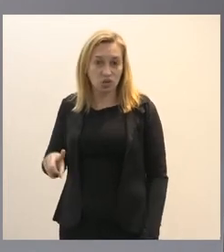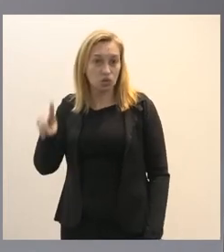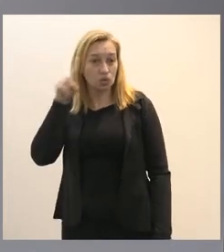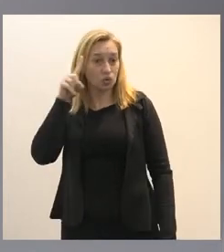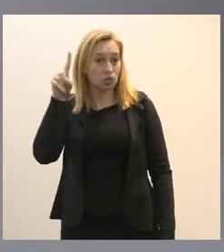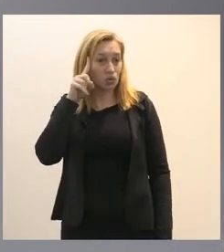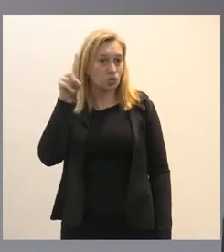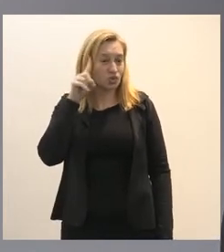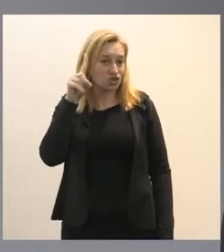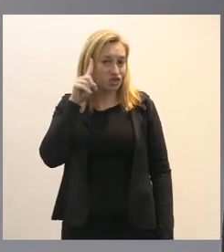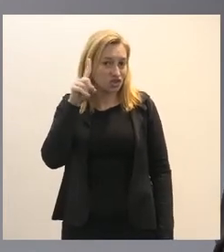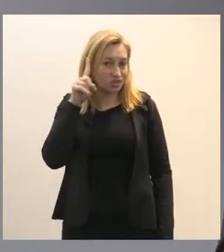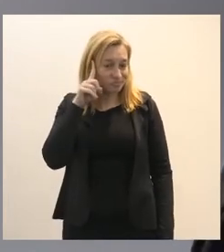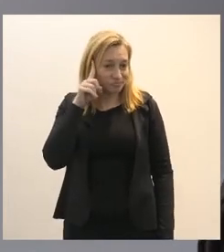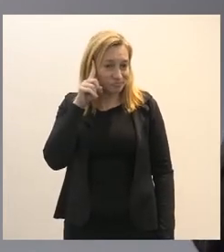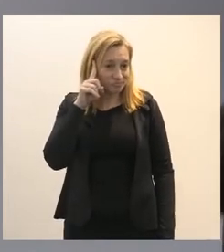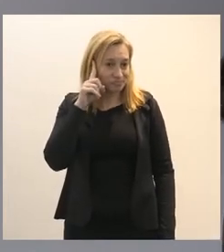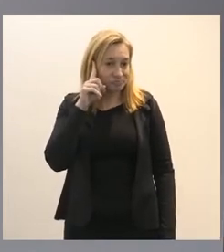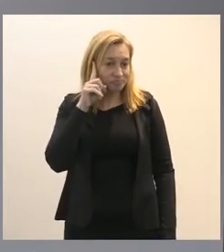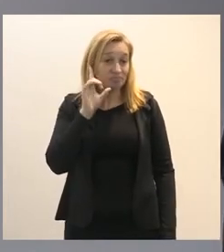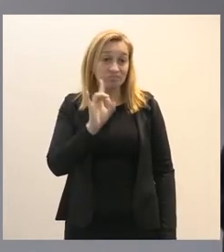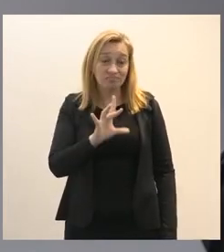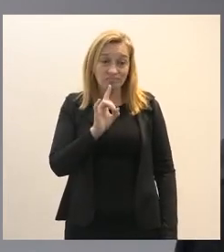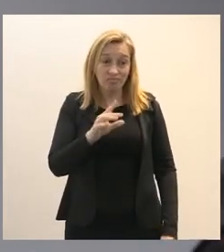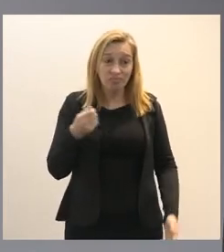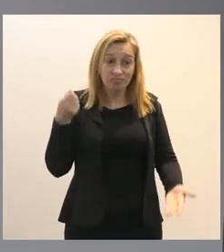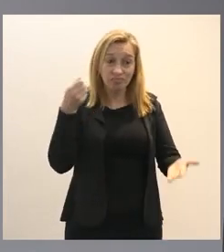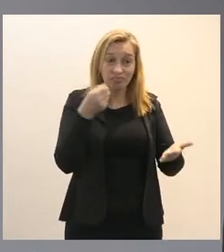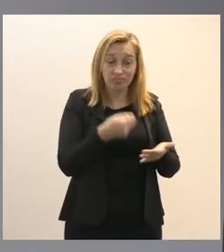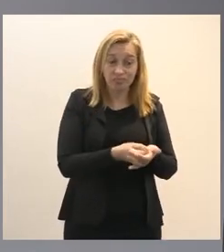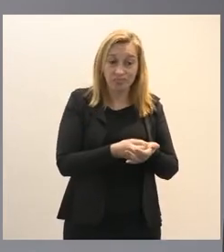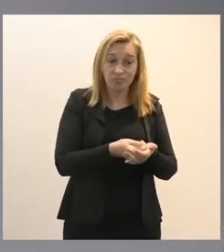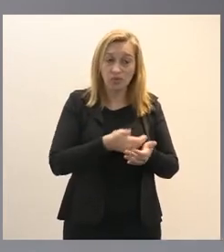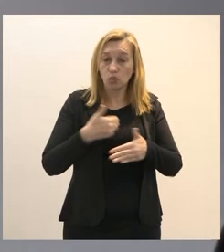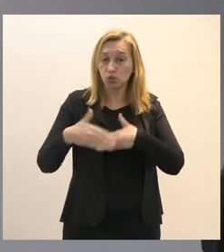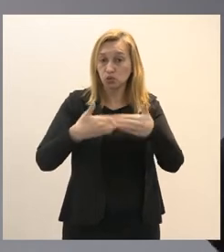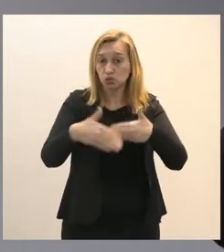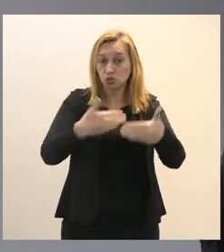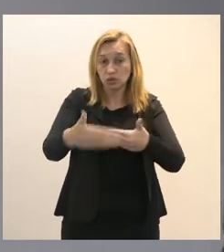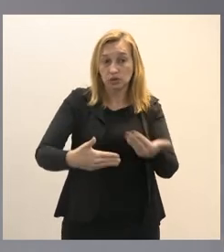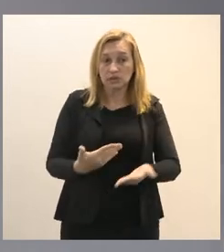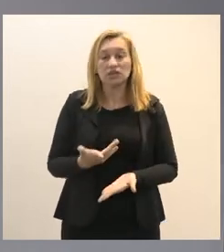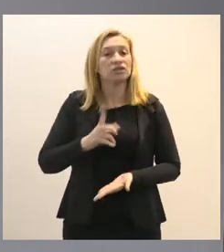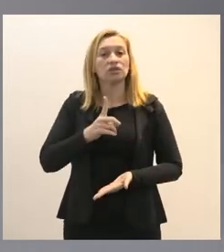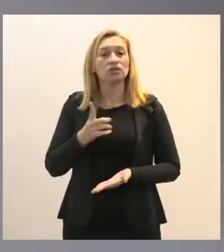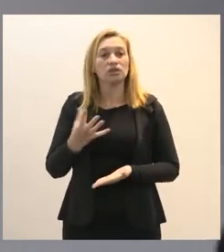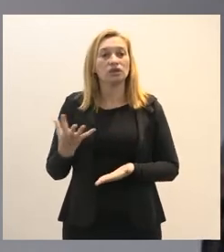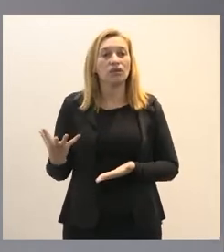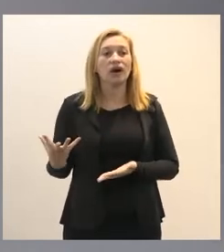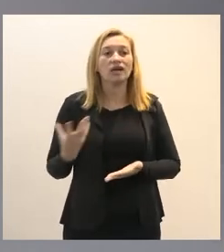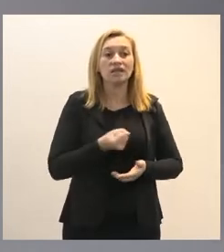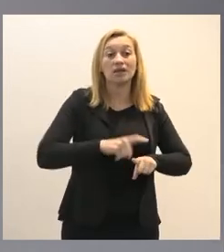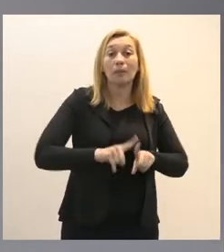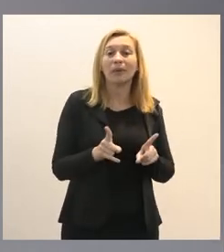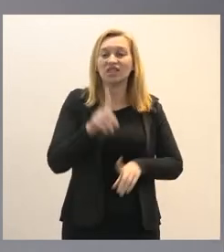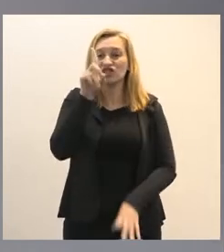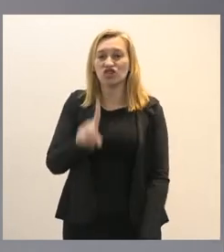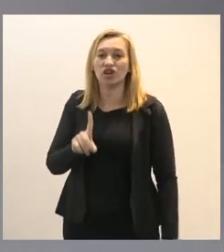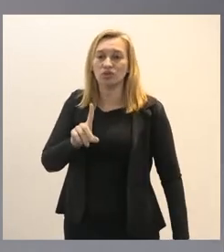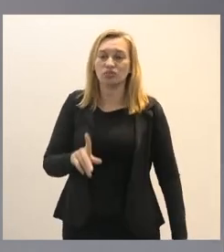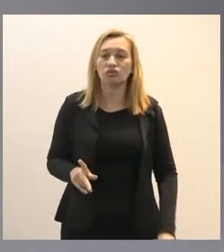e que só vão sendo consolidados com o passar do tempo ainda não são adquiridos mas são direitos